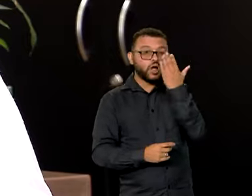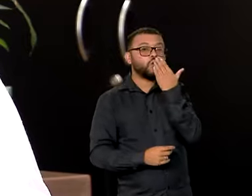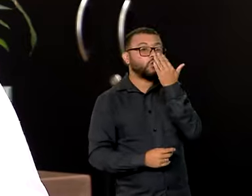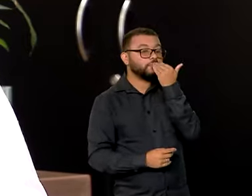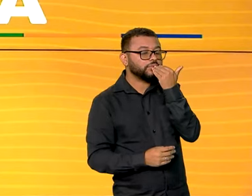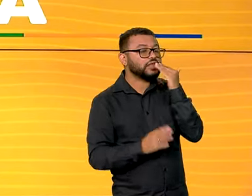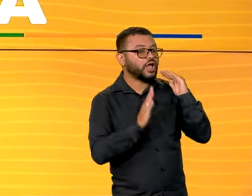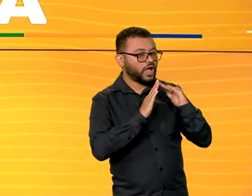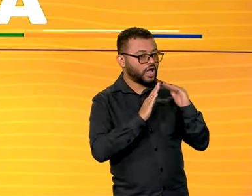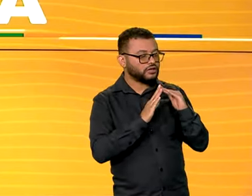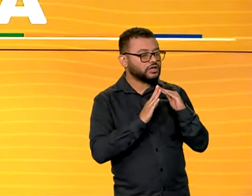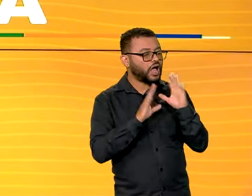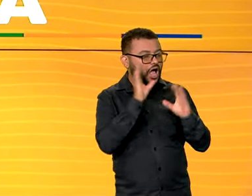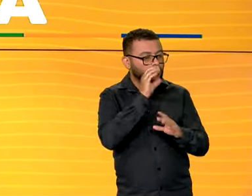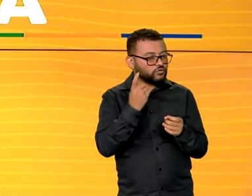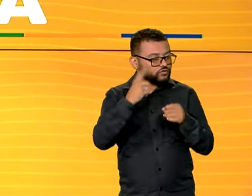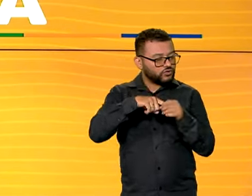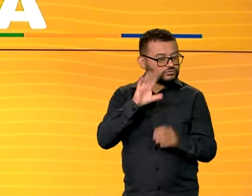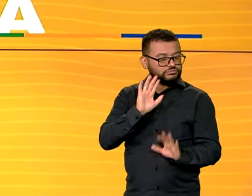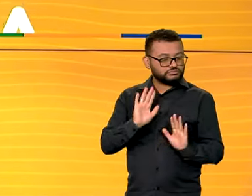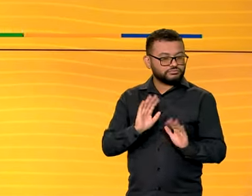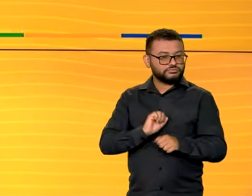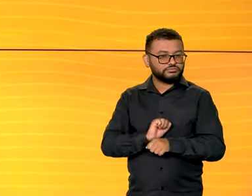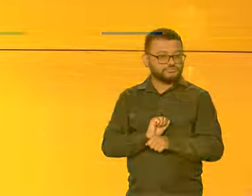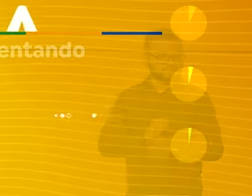na mesa. A gente volta já já.